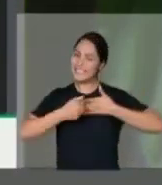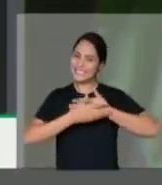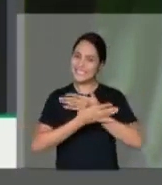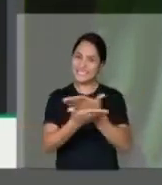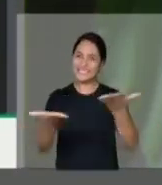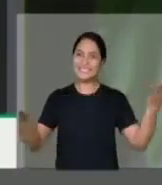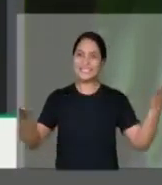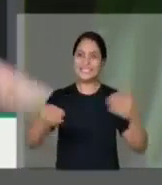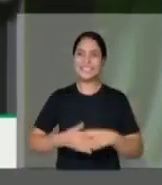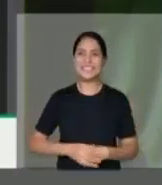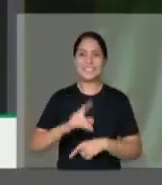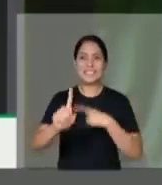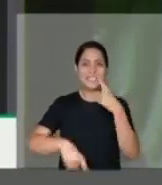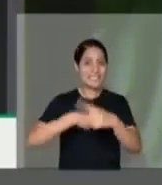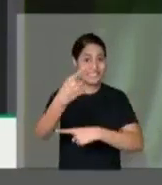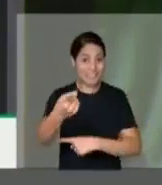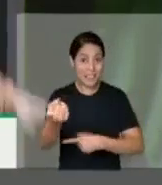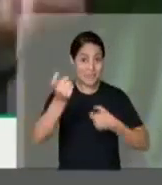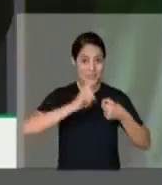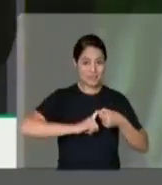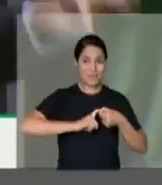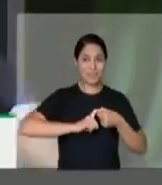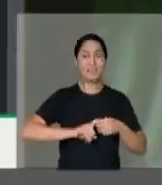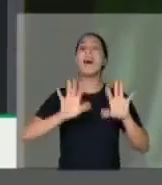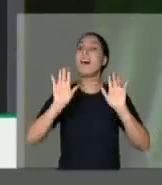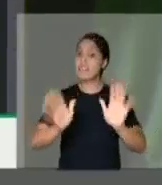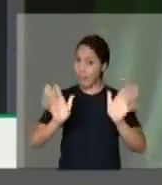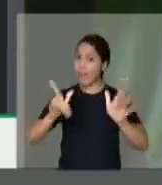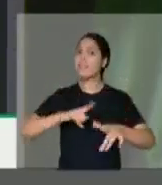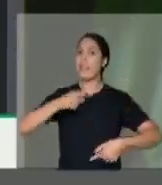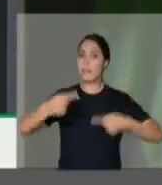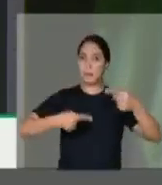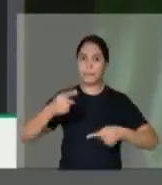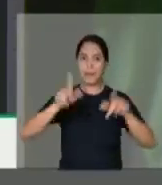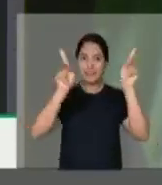todos. Daqui a pouco a gente volta. Tem muita coisa para falar. Paz de Deus.